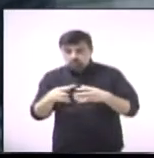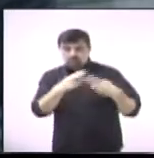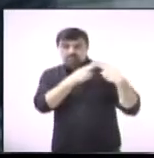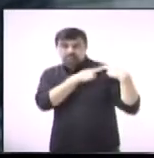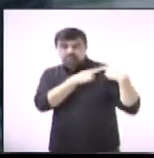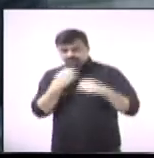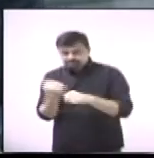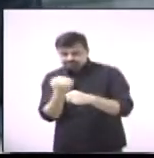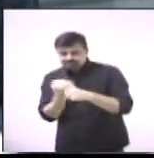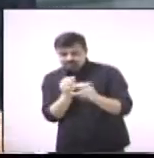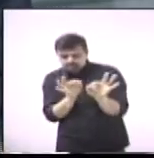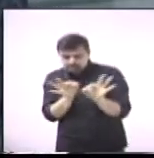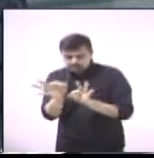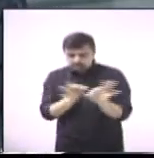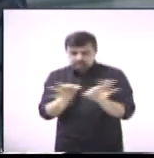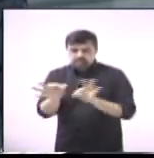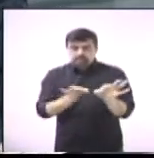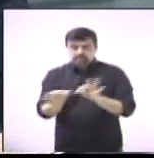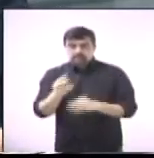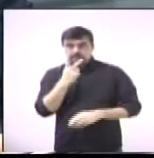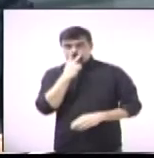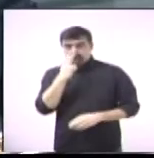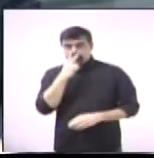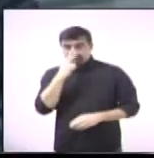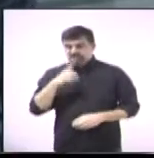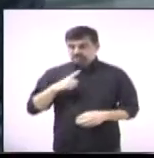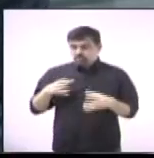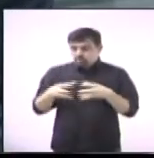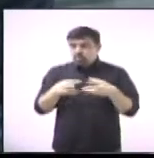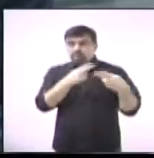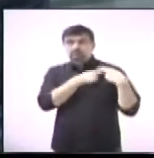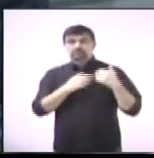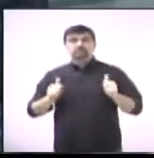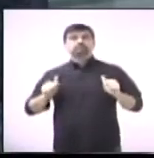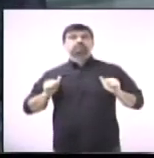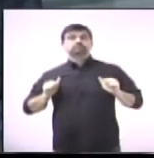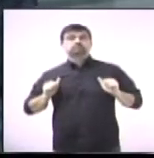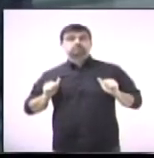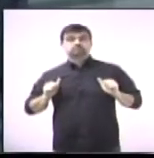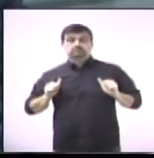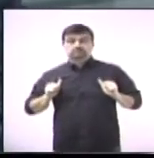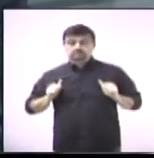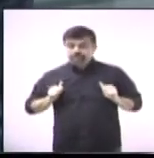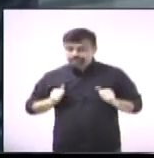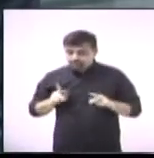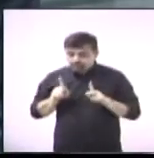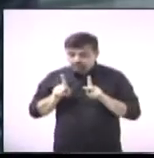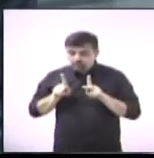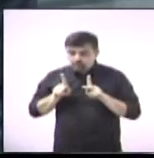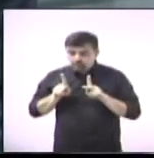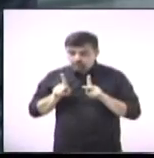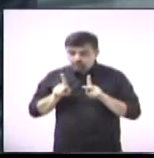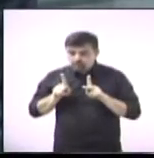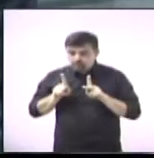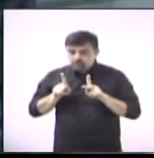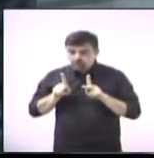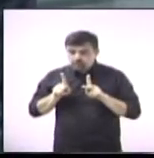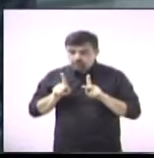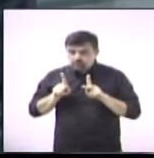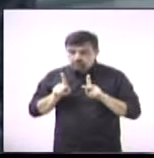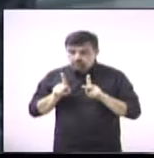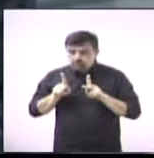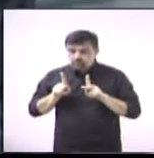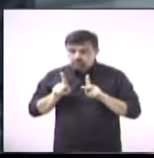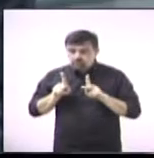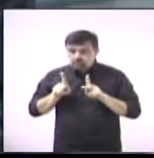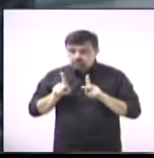etc., parecem continuarem inertes, porque, na verdade, a população não quer fugir do